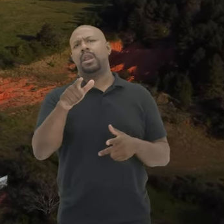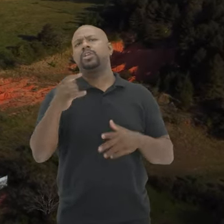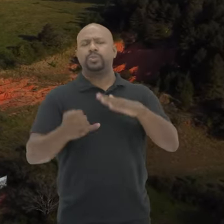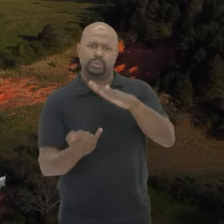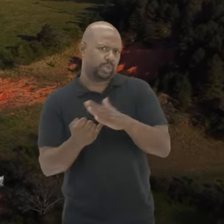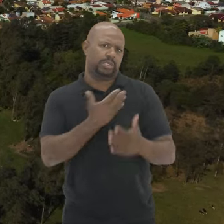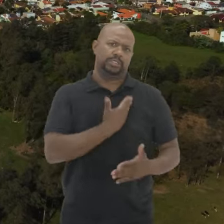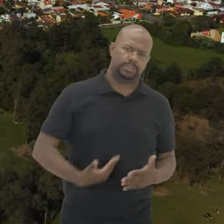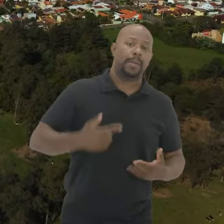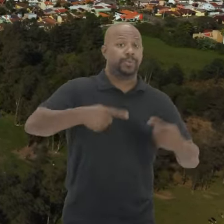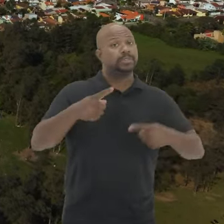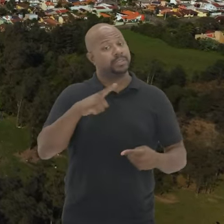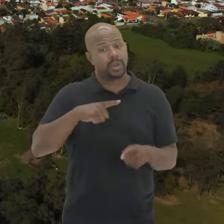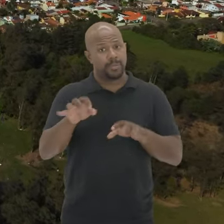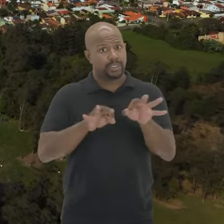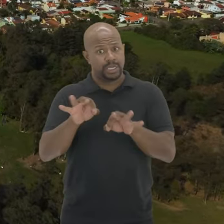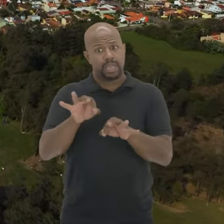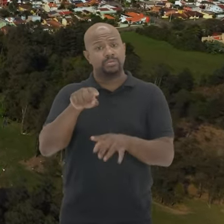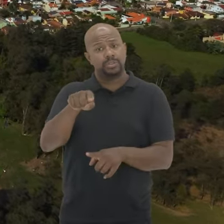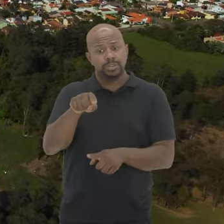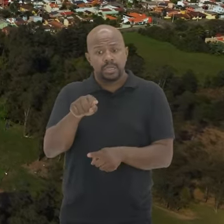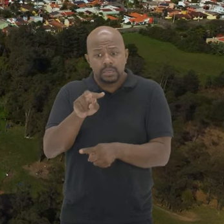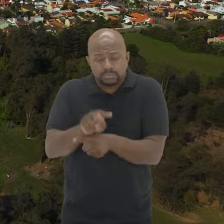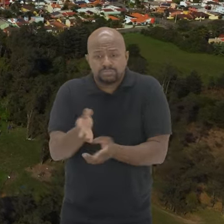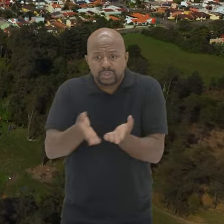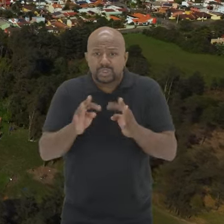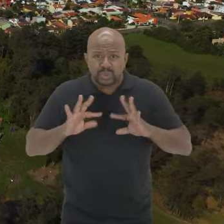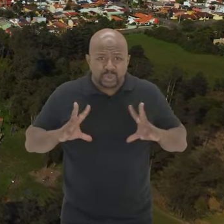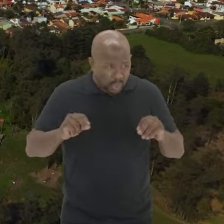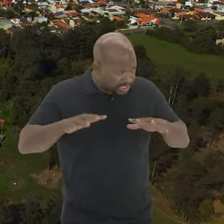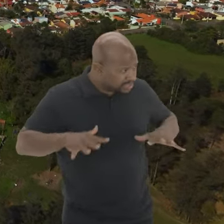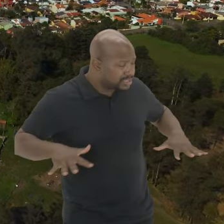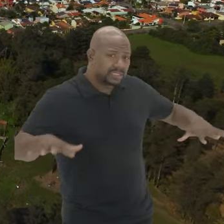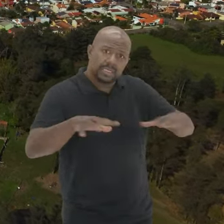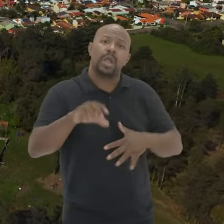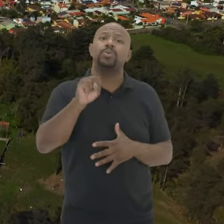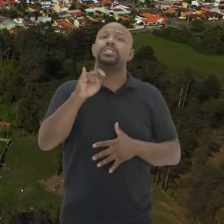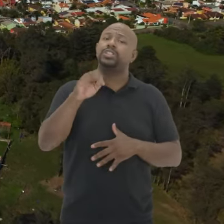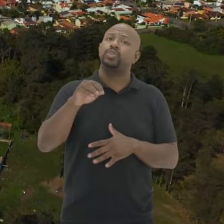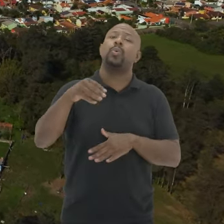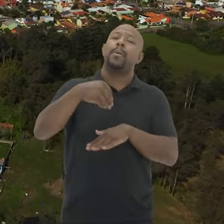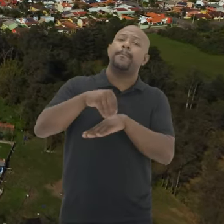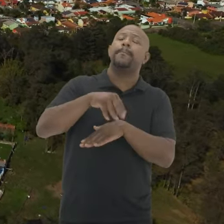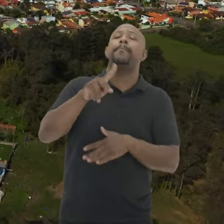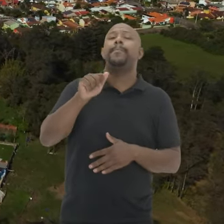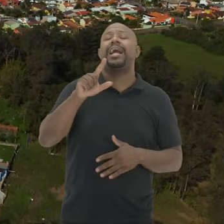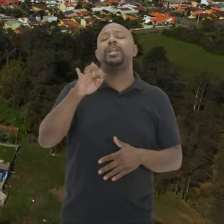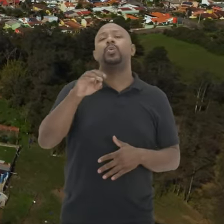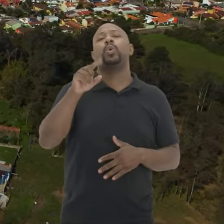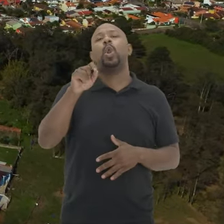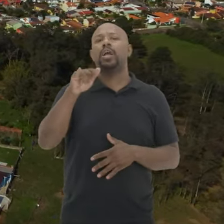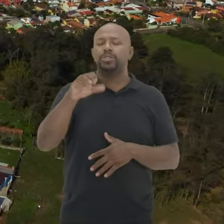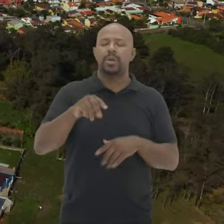Públicos e políticos Existe um projeto De preservação E valorização De toda essa região Que é o sítio paleontológico No carro